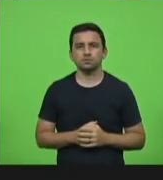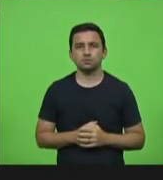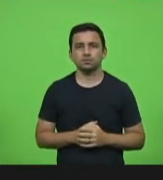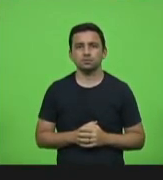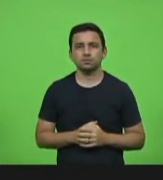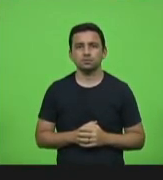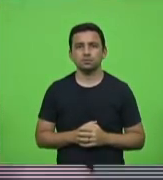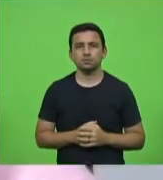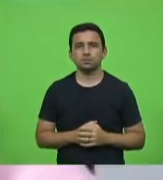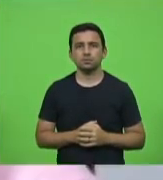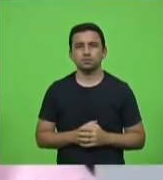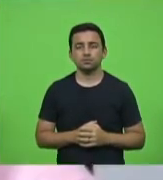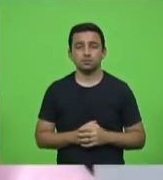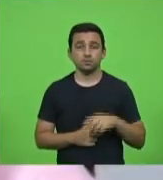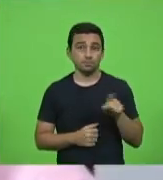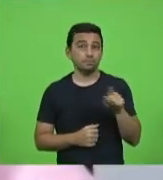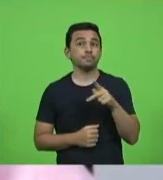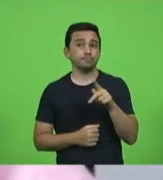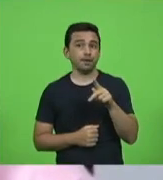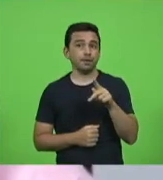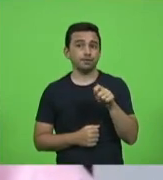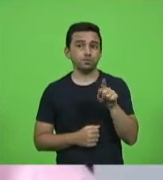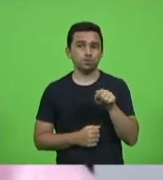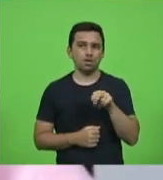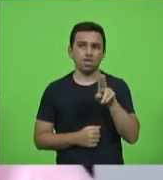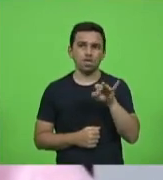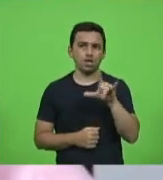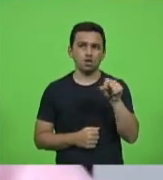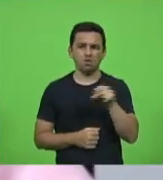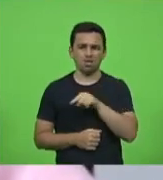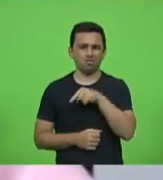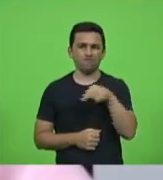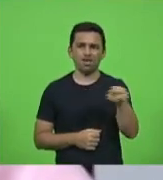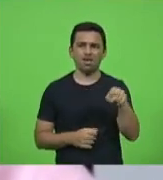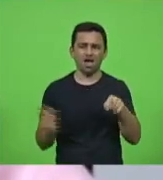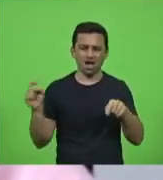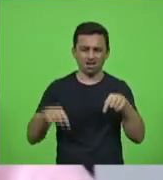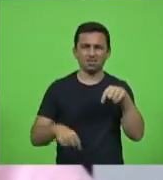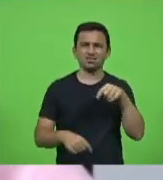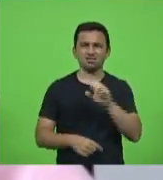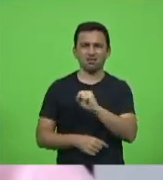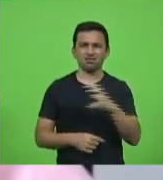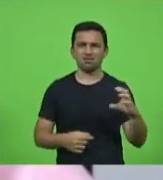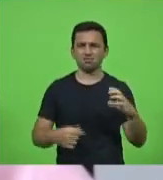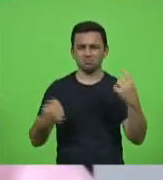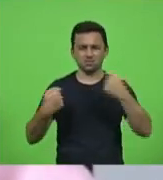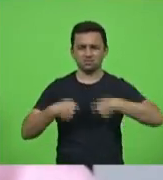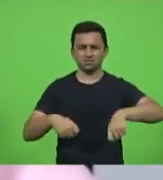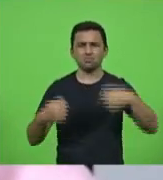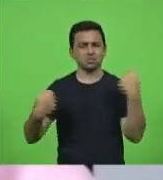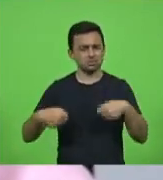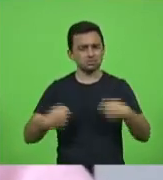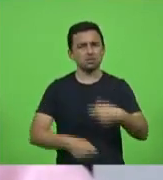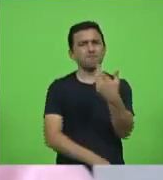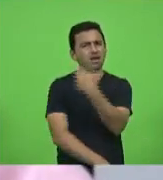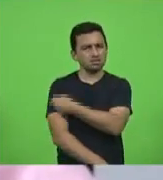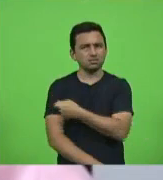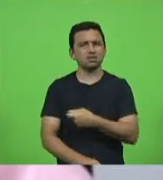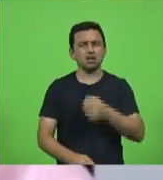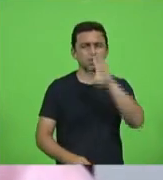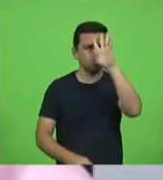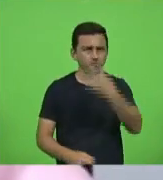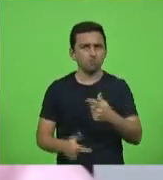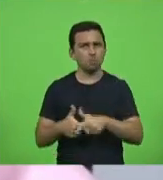Pazuello, não tem o que fazer em Chapecó e Santa Catarina se ele não vier trazer vacina para resolver